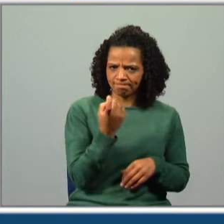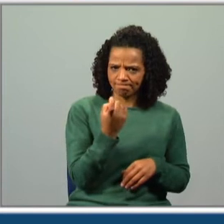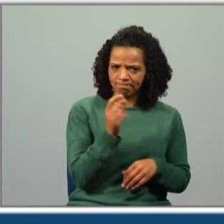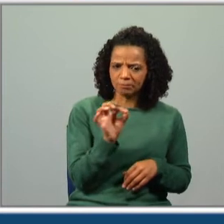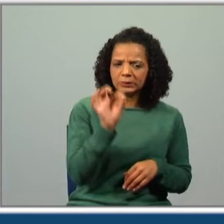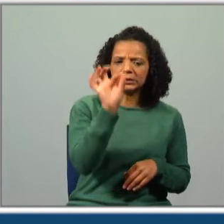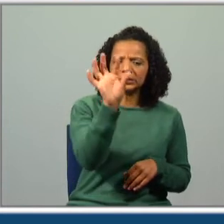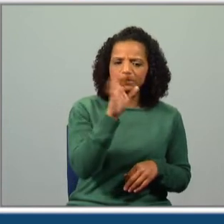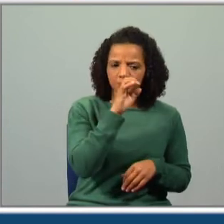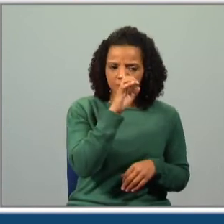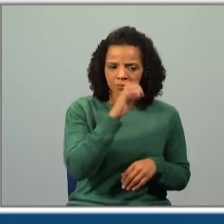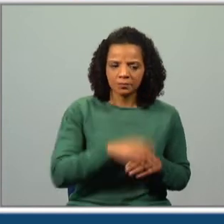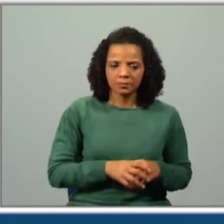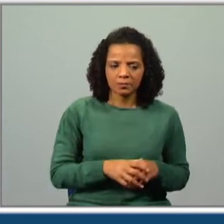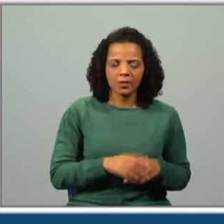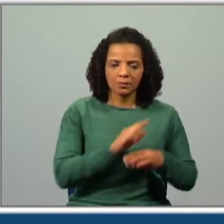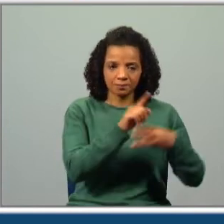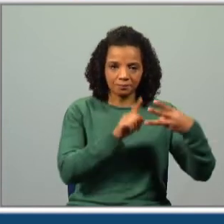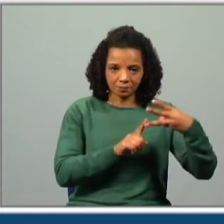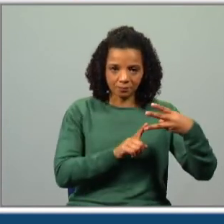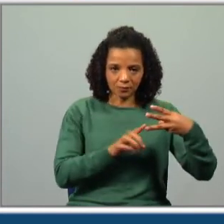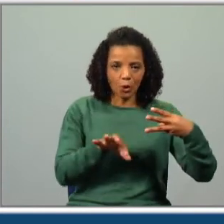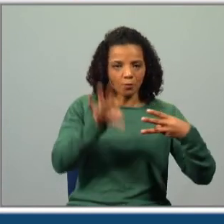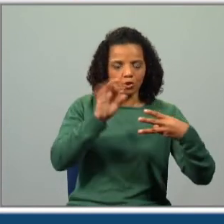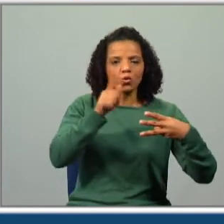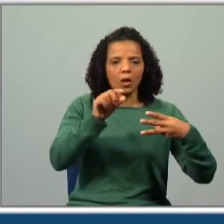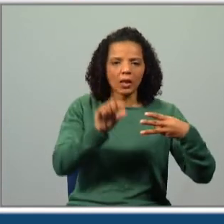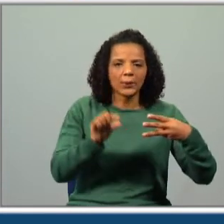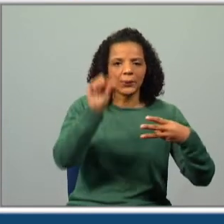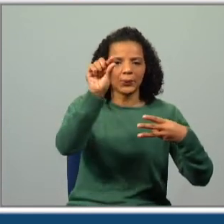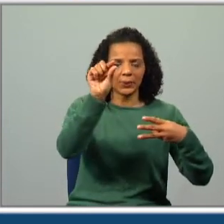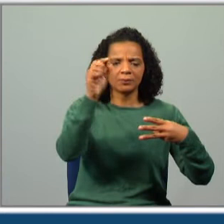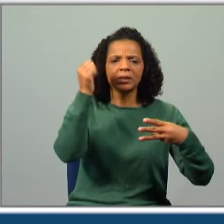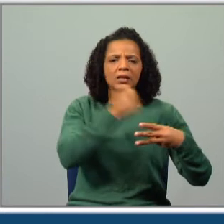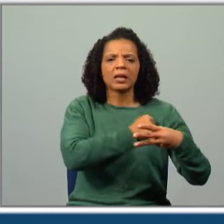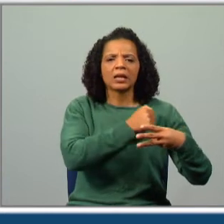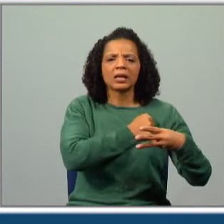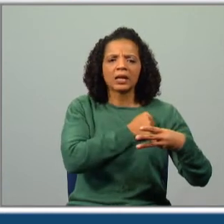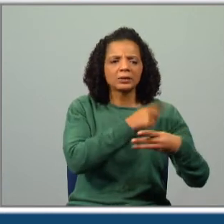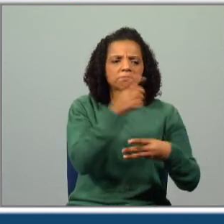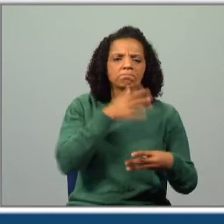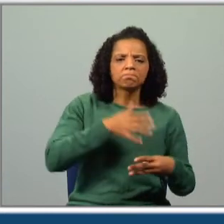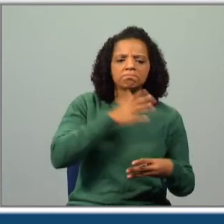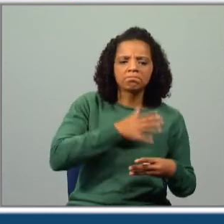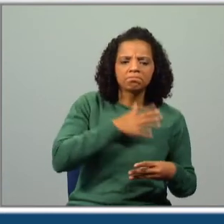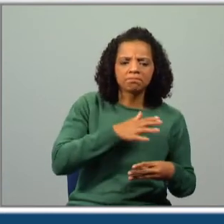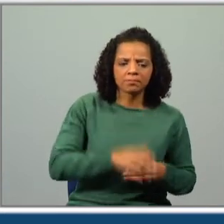completar? Riquíssimo, muito ou o mais? Aí de casa, aceita as vossas opções.